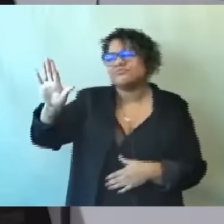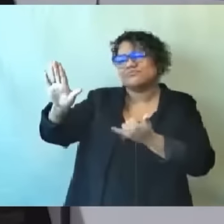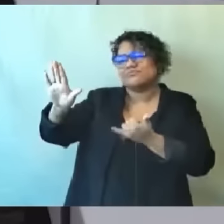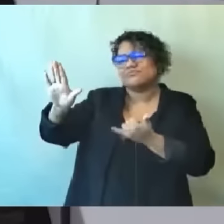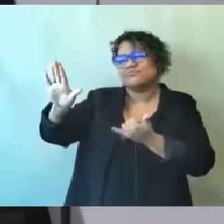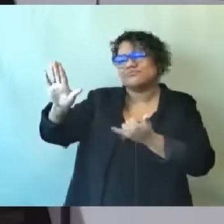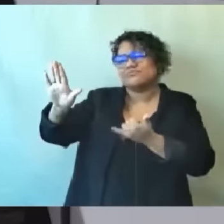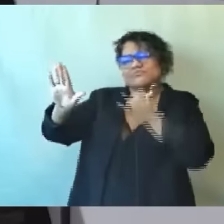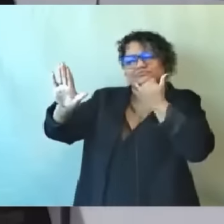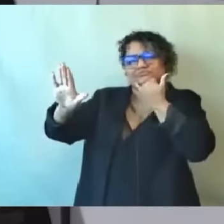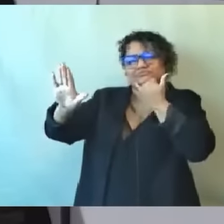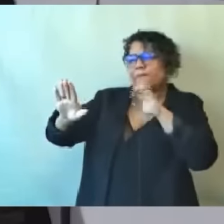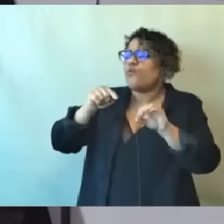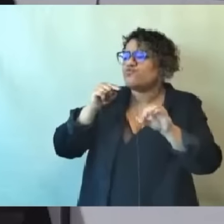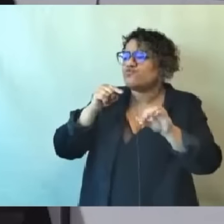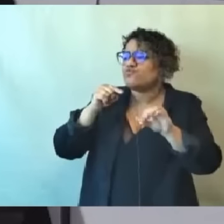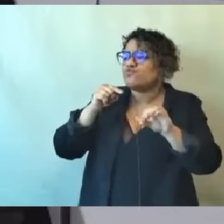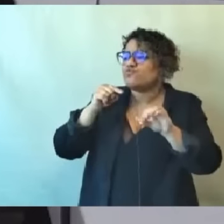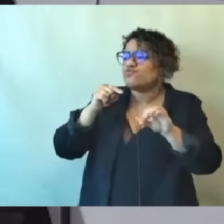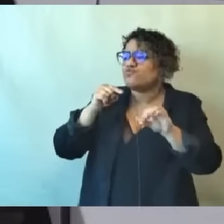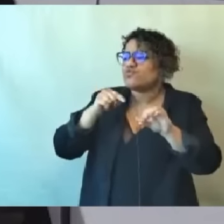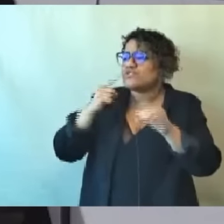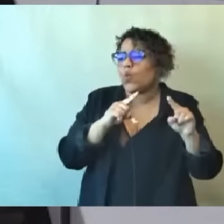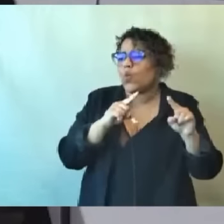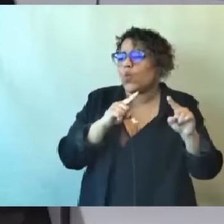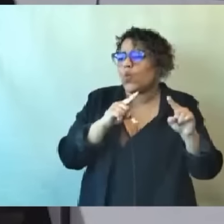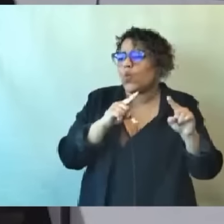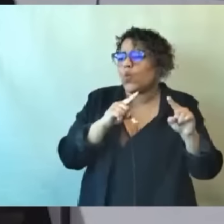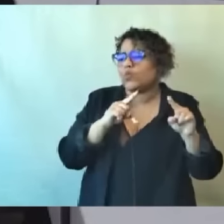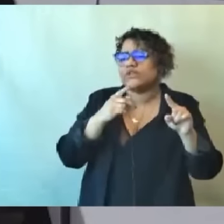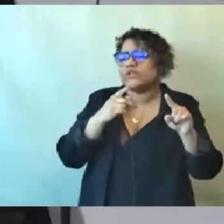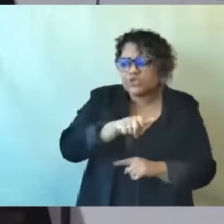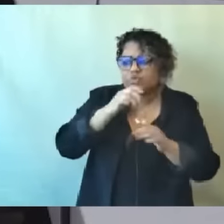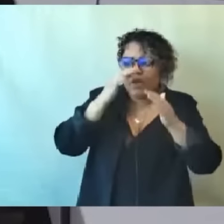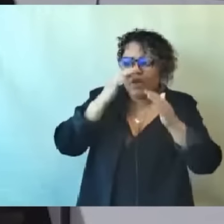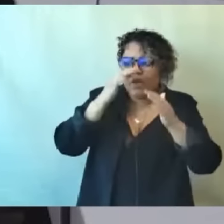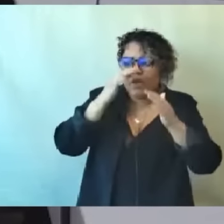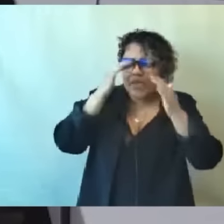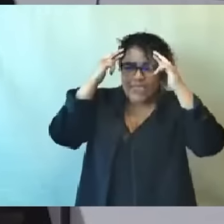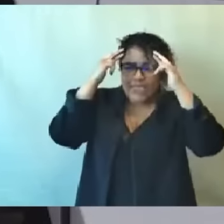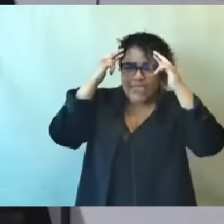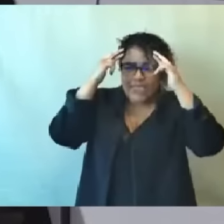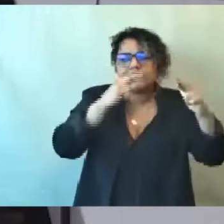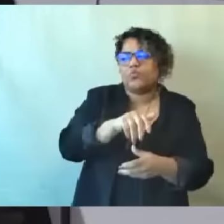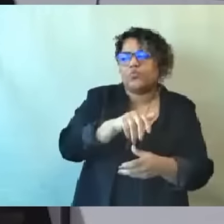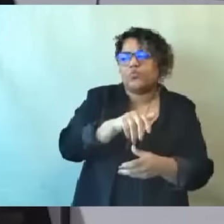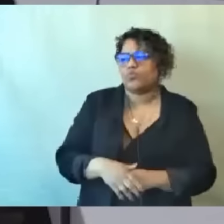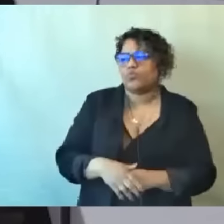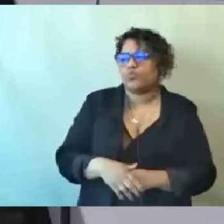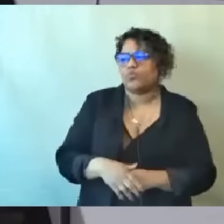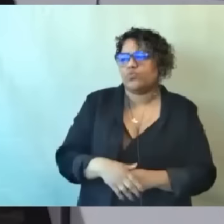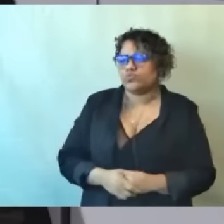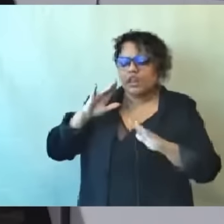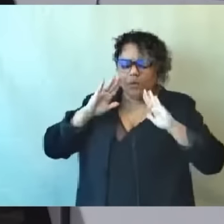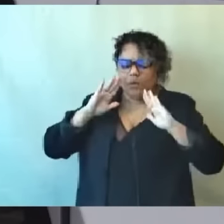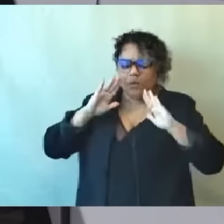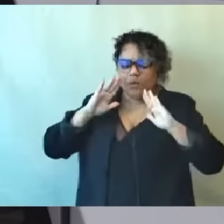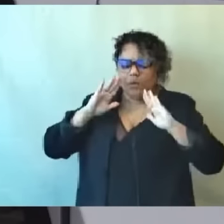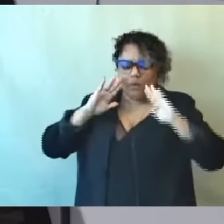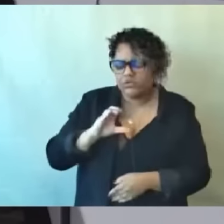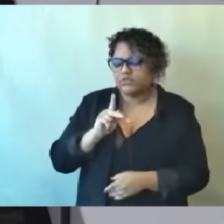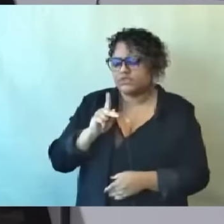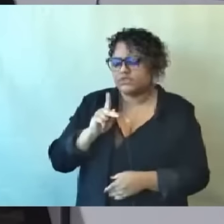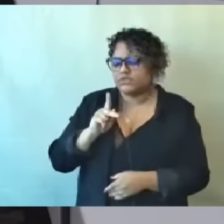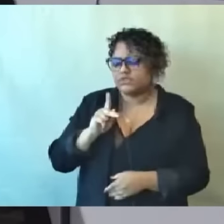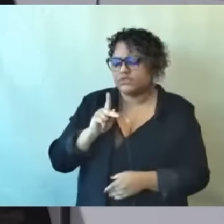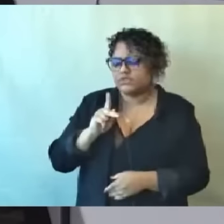mundialmente com tanto news. Não é o foco da nossa CPI aqui agora. que falou dele. Eu citei ele. Você está fazendo muito mais o